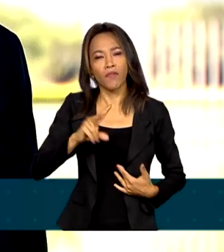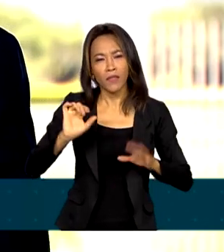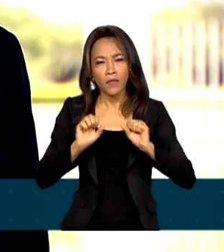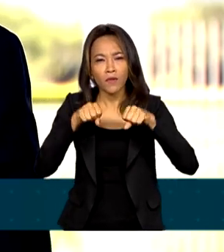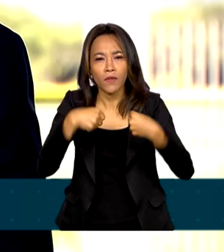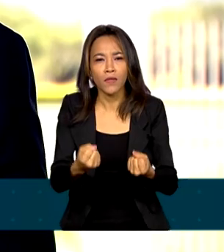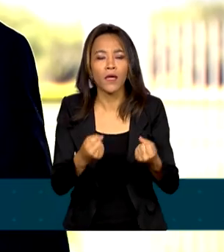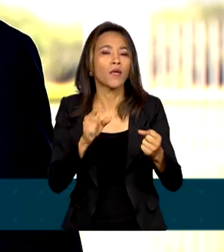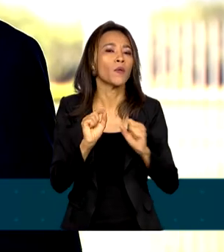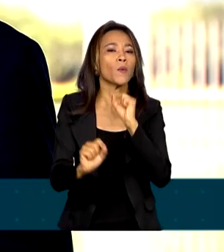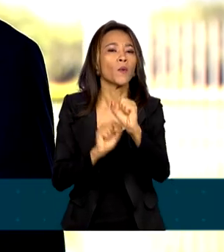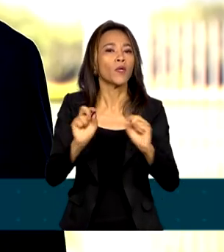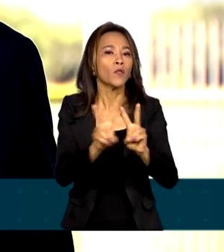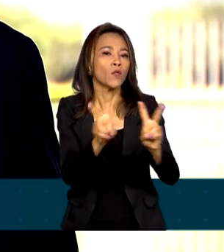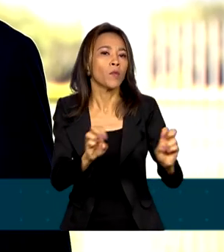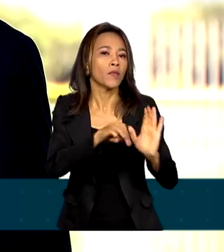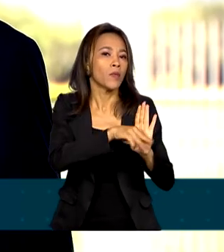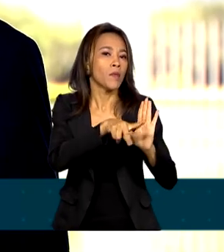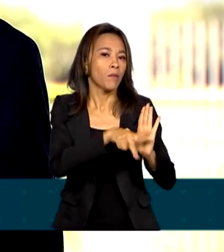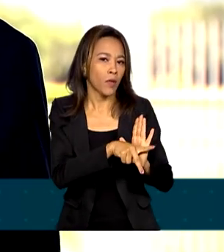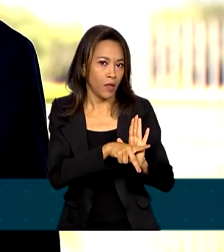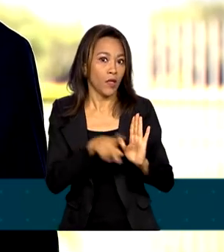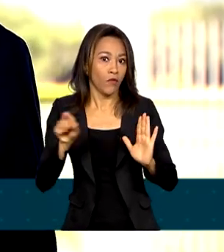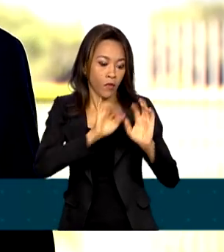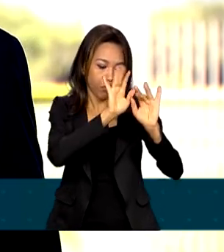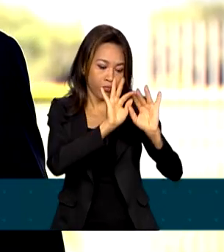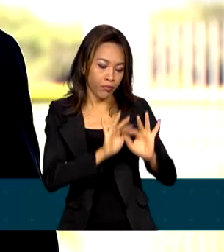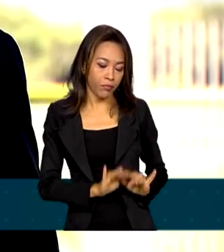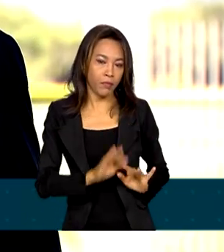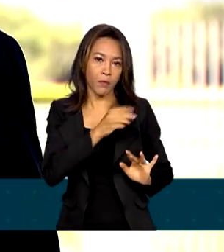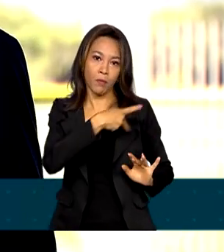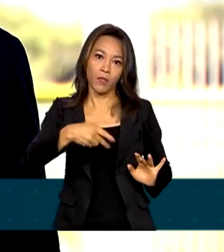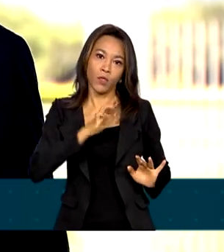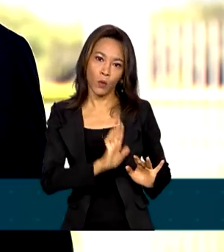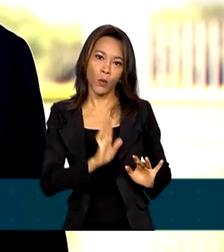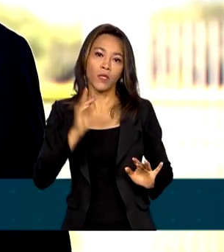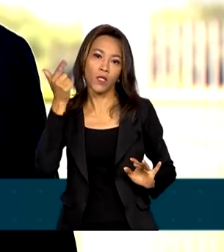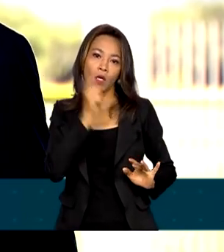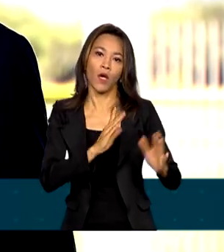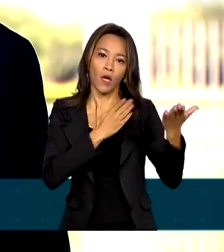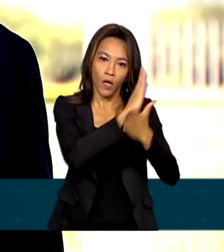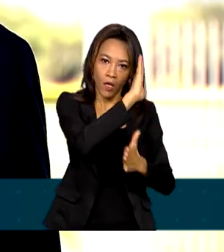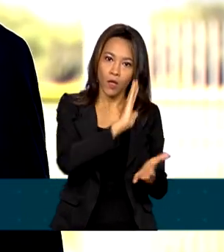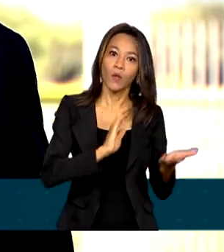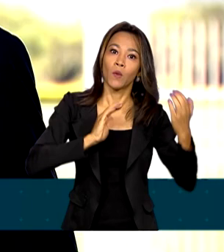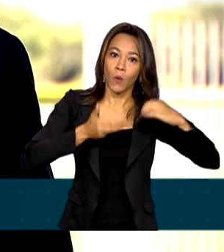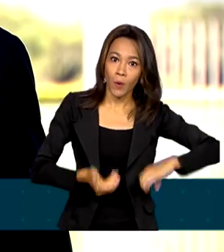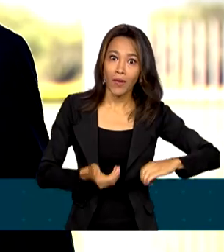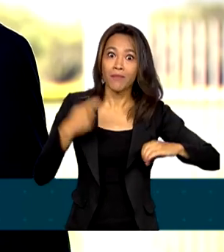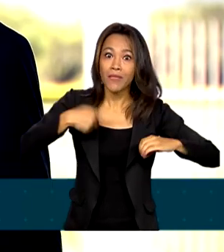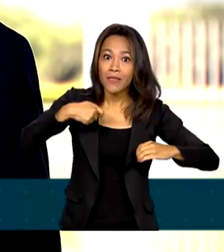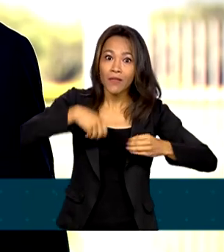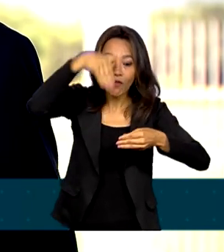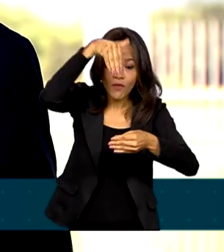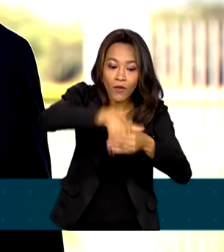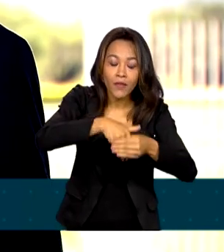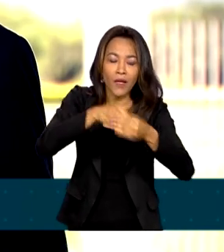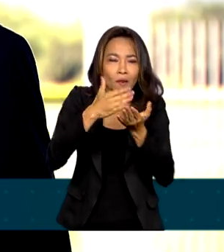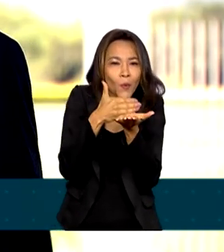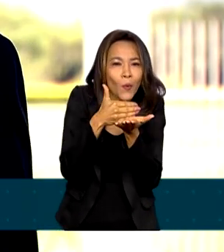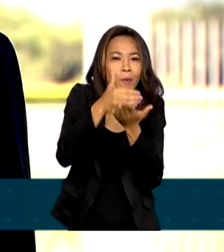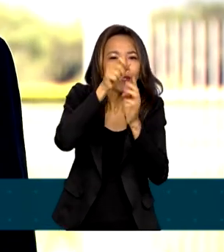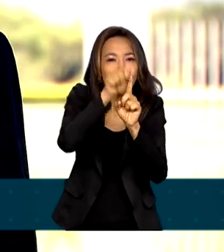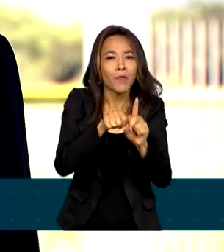editadas pelo governo Lula sejam aprovadas no Congresso Nacional. Elas têm que ser votadas até o começo de junho na